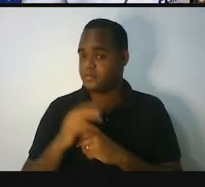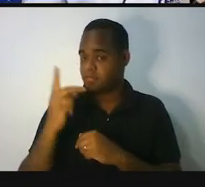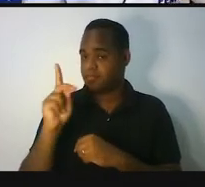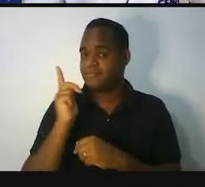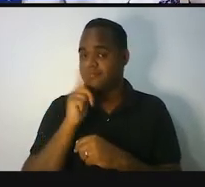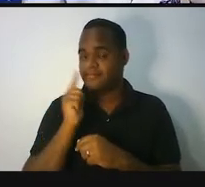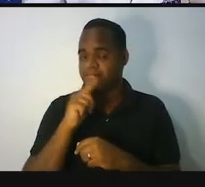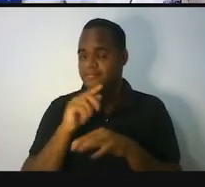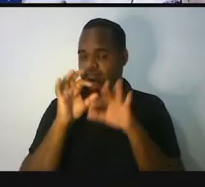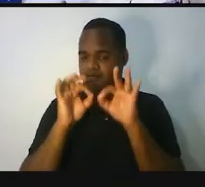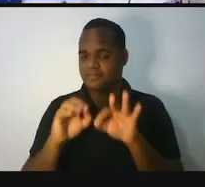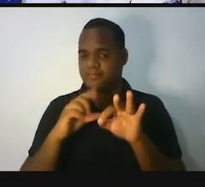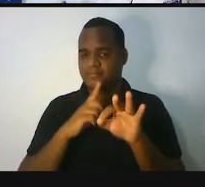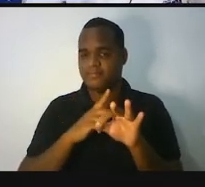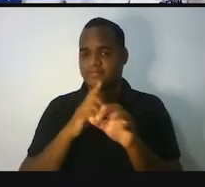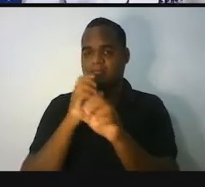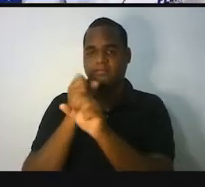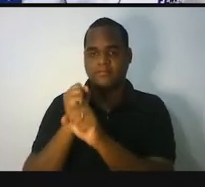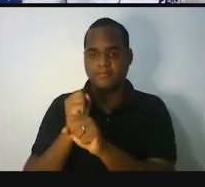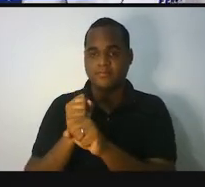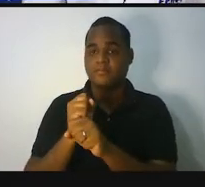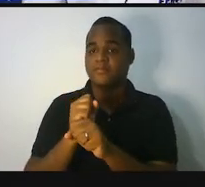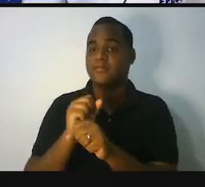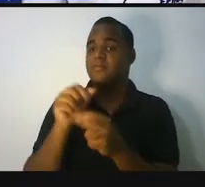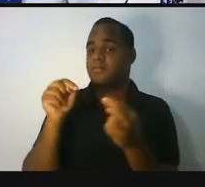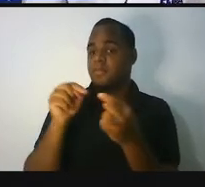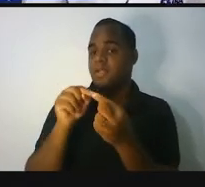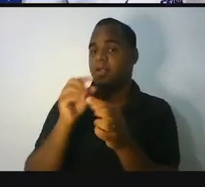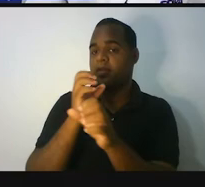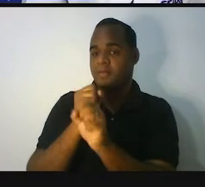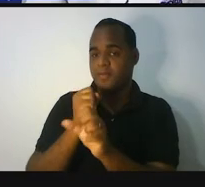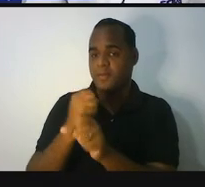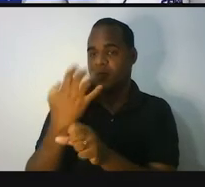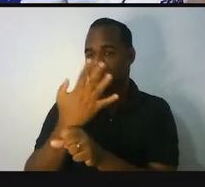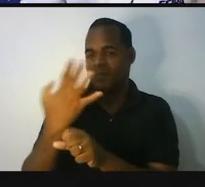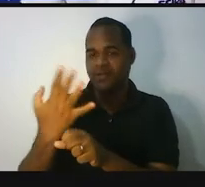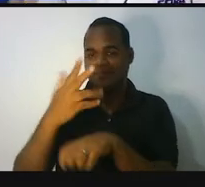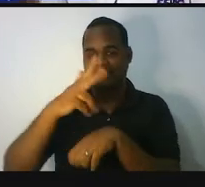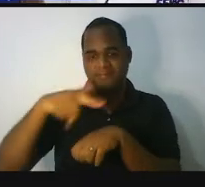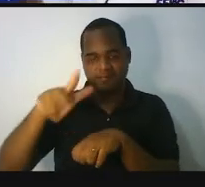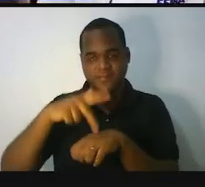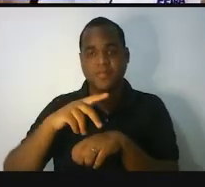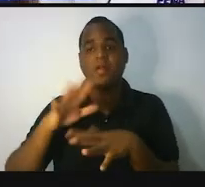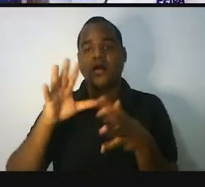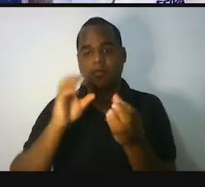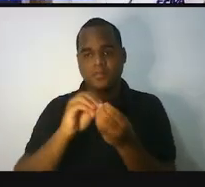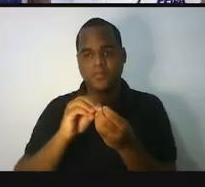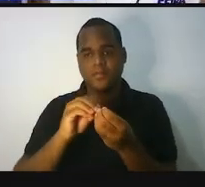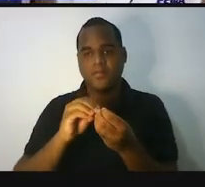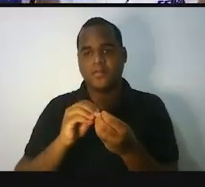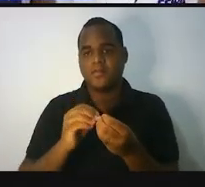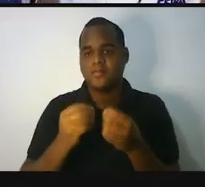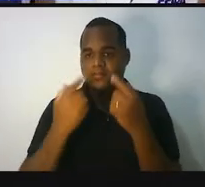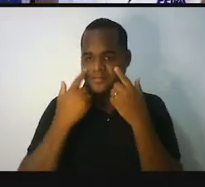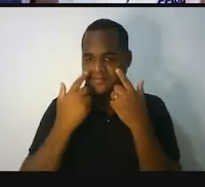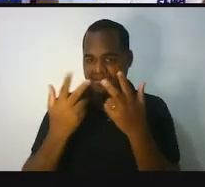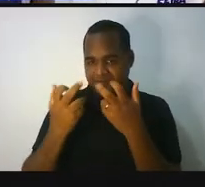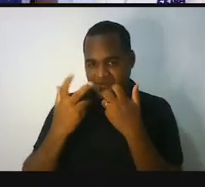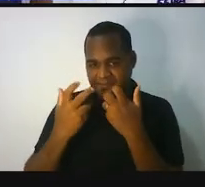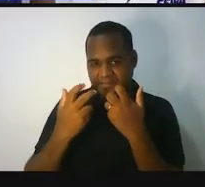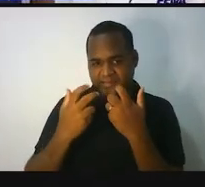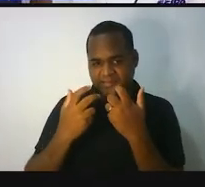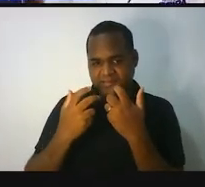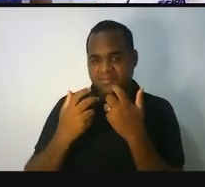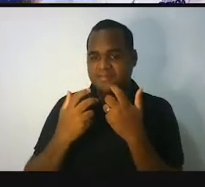você já vai ter o número que representa a soma dos 44. E aí você vê onde é que está onde é que